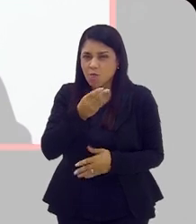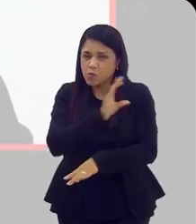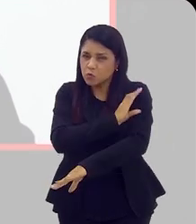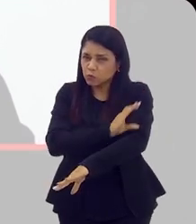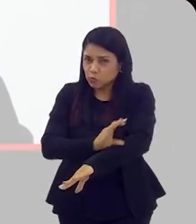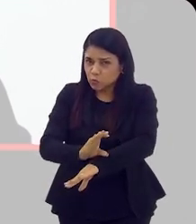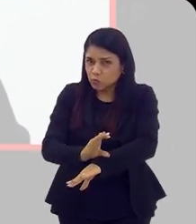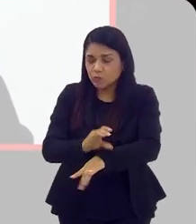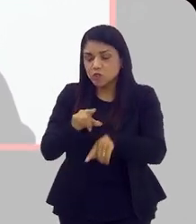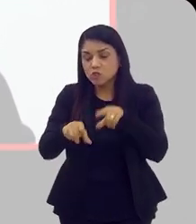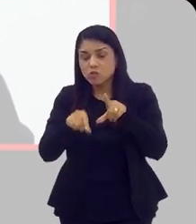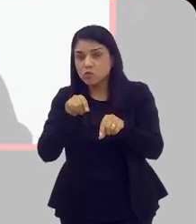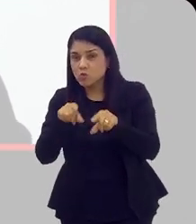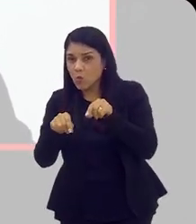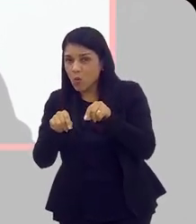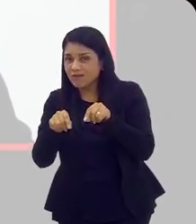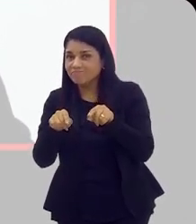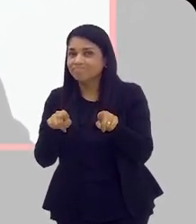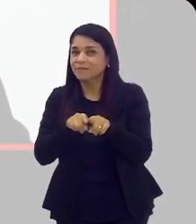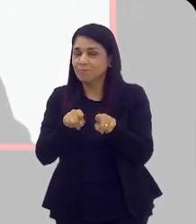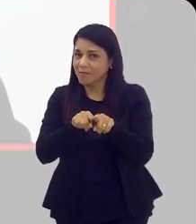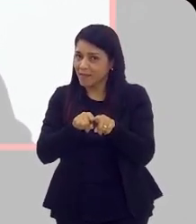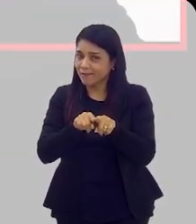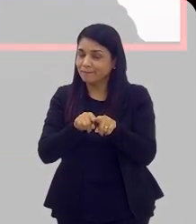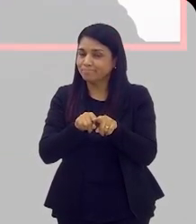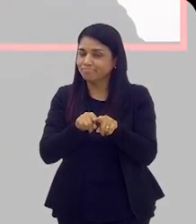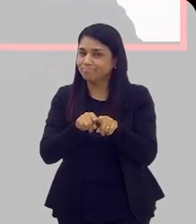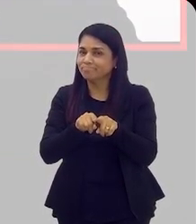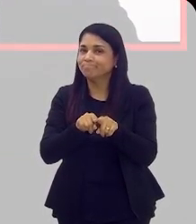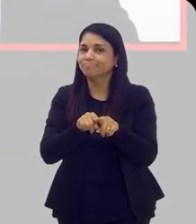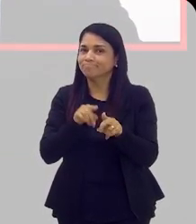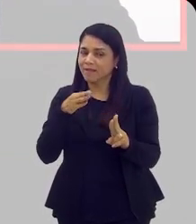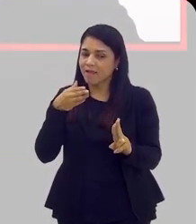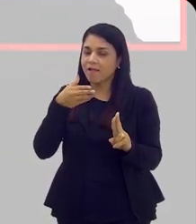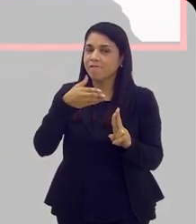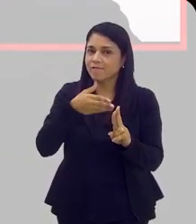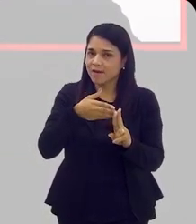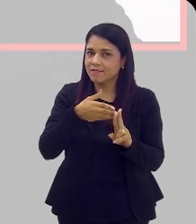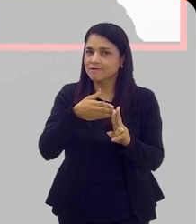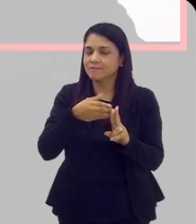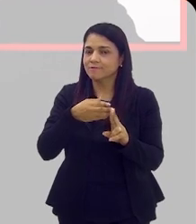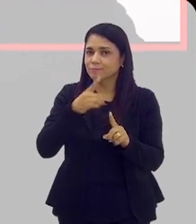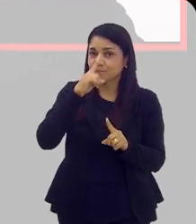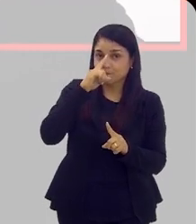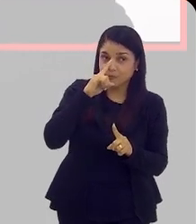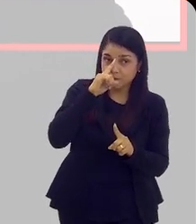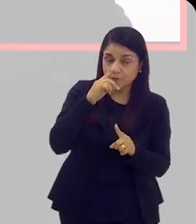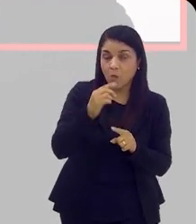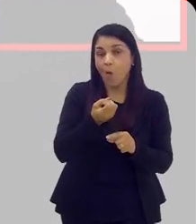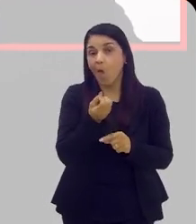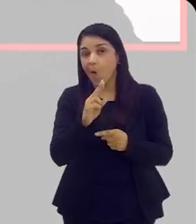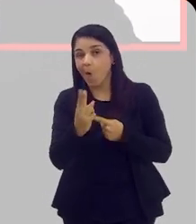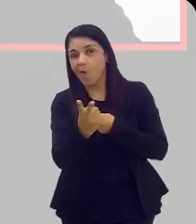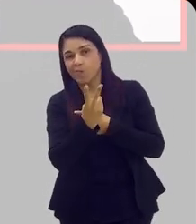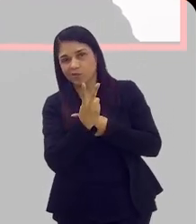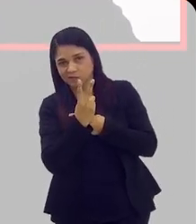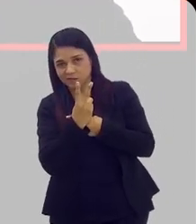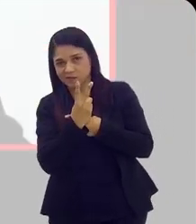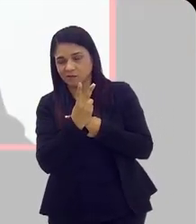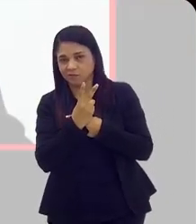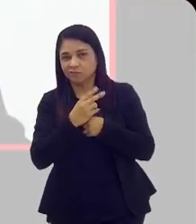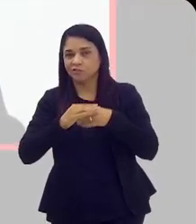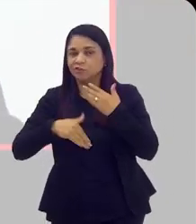de vida, as escolhas que ele toma estão muito relacionadas. É um fator protetor ou um fator de risco para desenvolver doenças como essa.